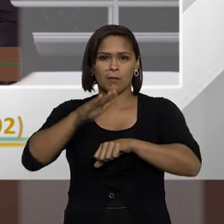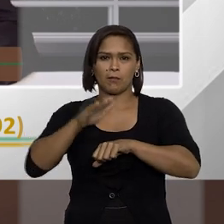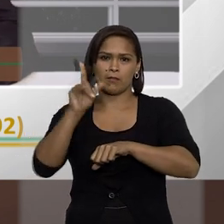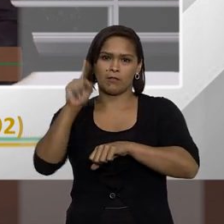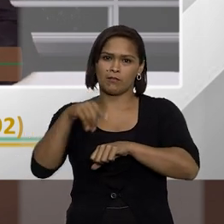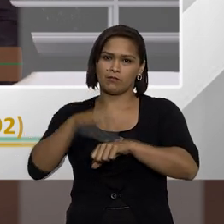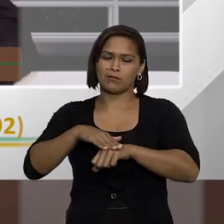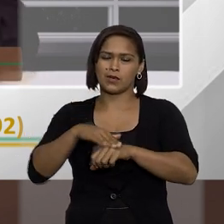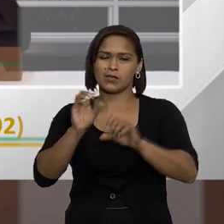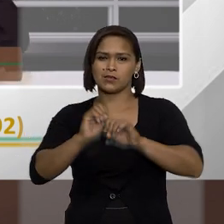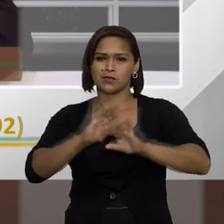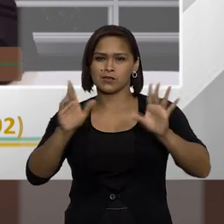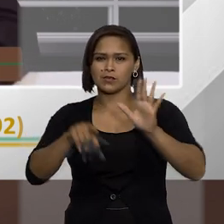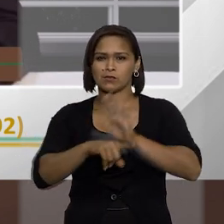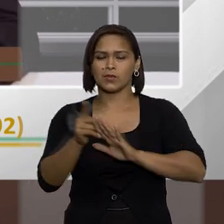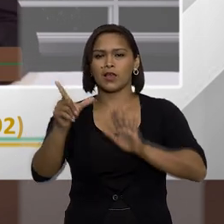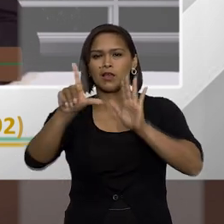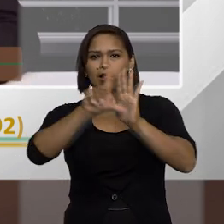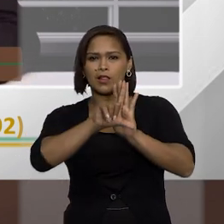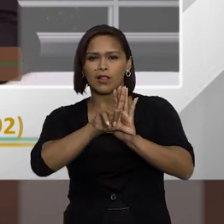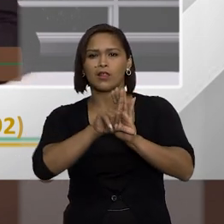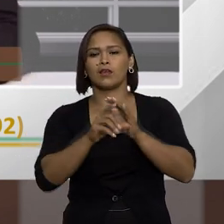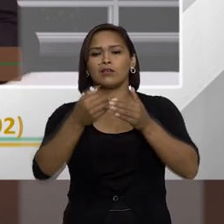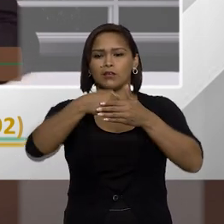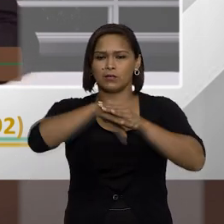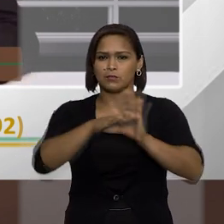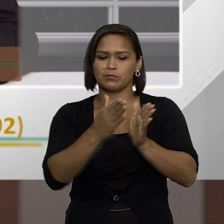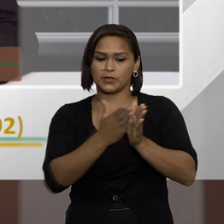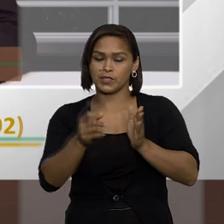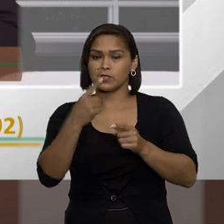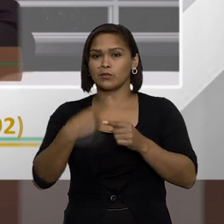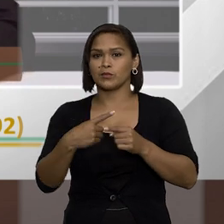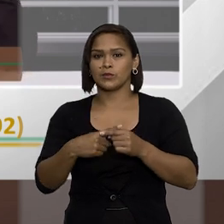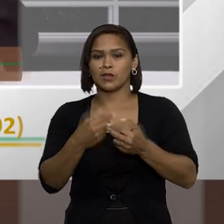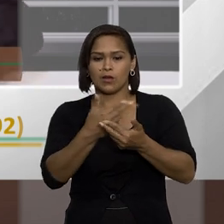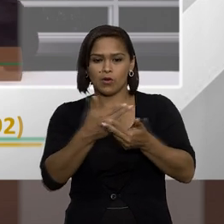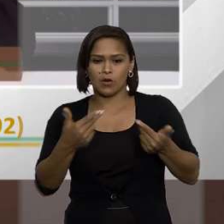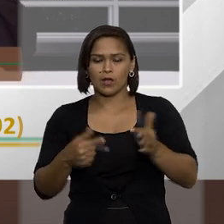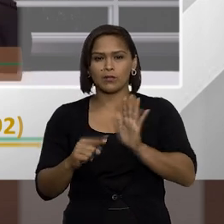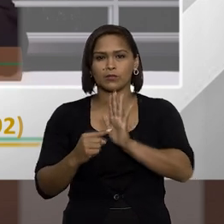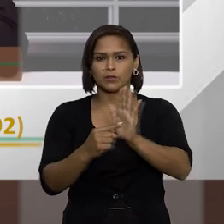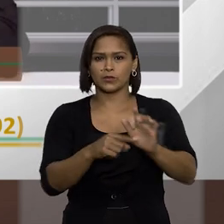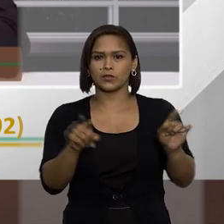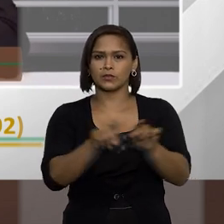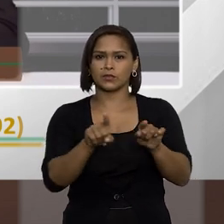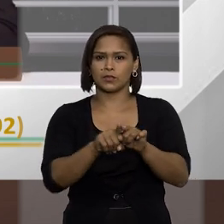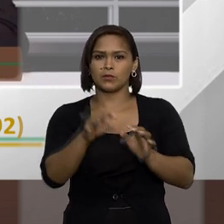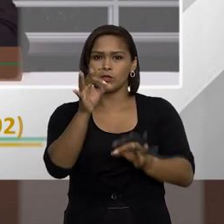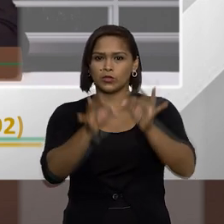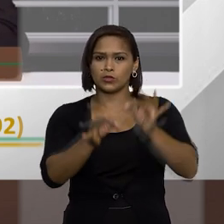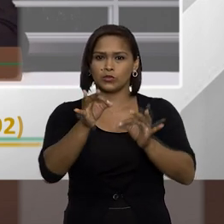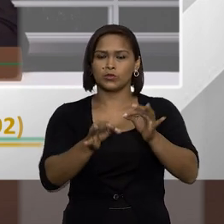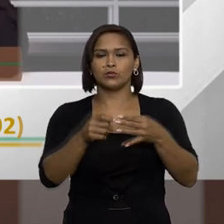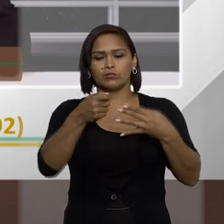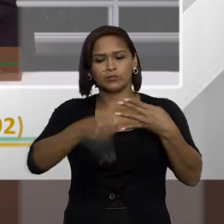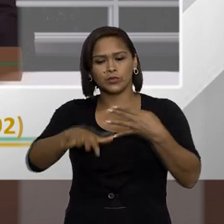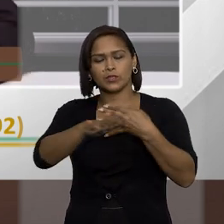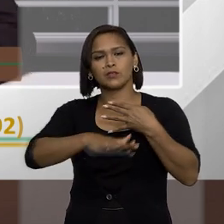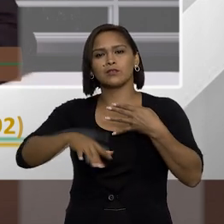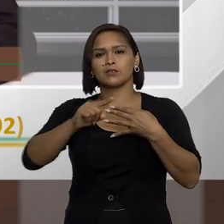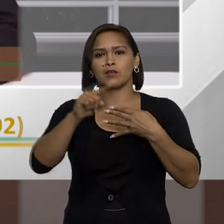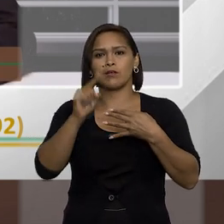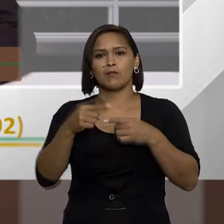mais expressamente prevista a parte da prescrição porque muito a gente acaba tendo que trazer também para o âmbito jurisprudencial